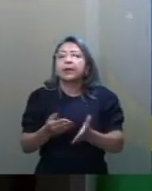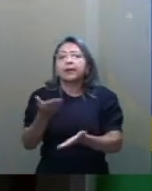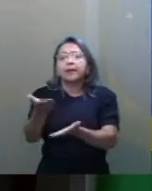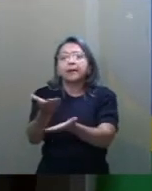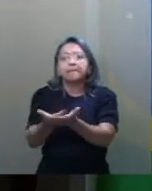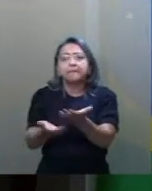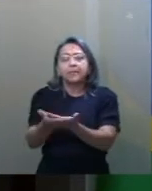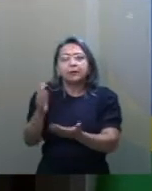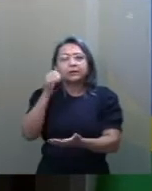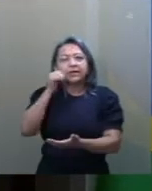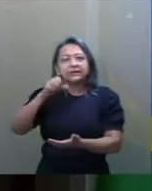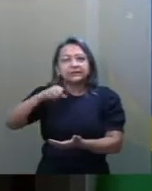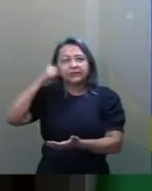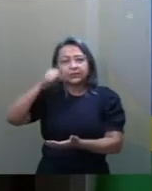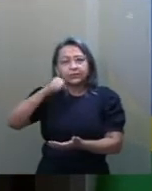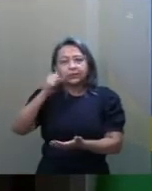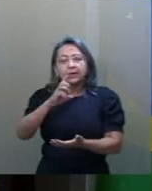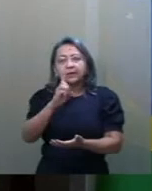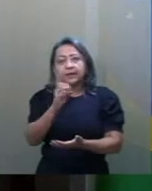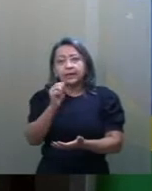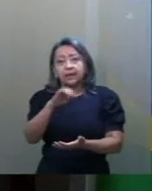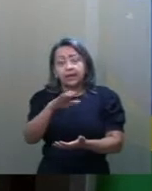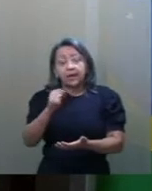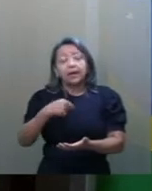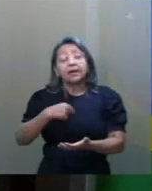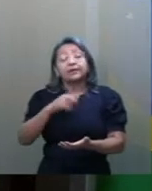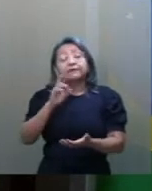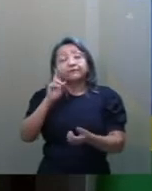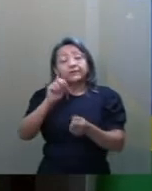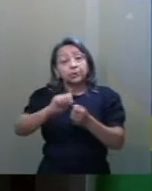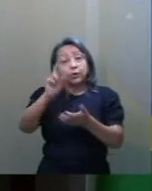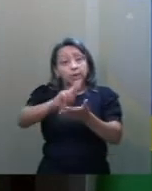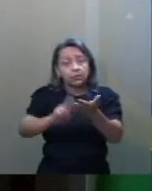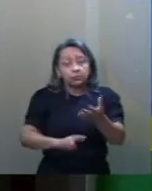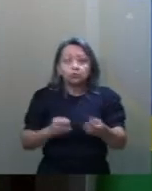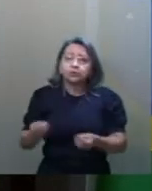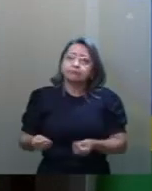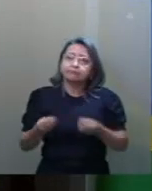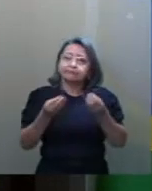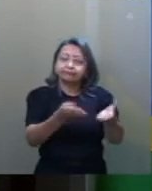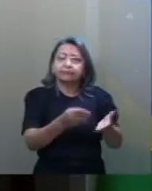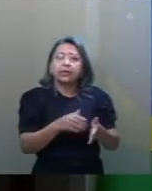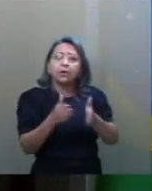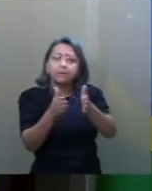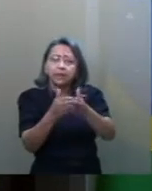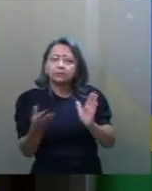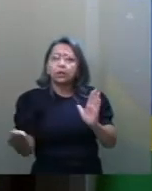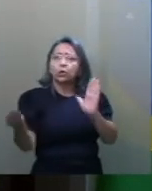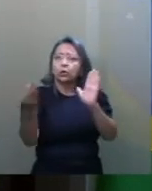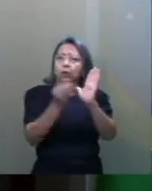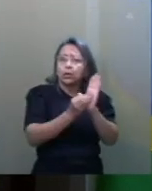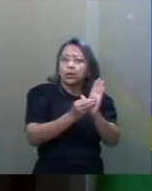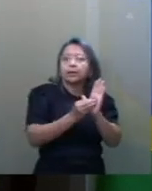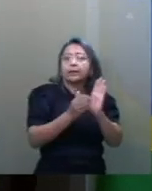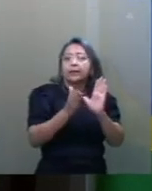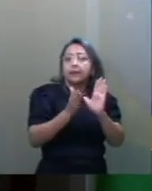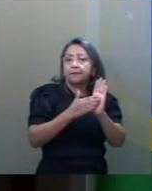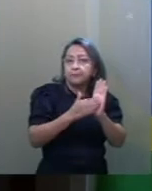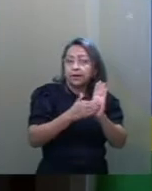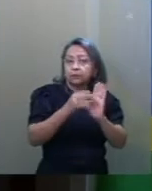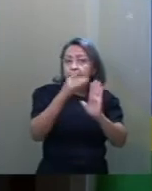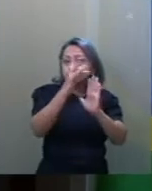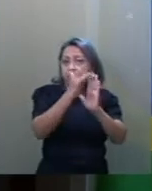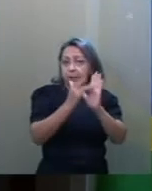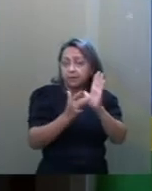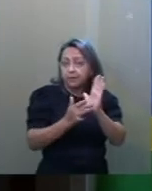eu tenho certeza que ela já encaminhou o relatório. Eu peço a vossa excelência para incluir na pauta feminina